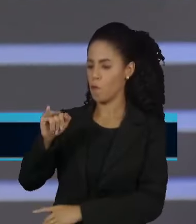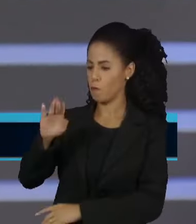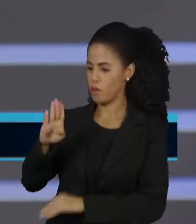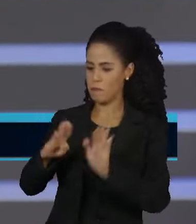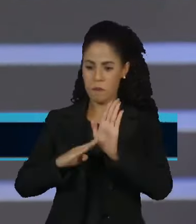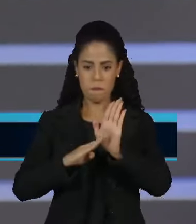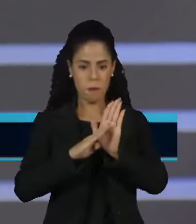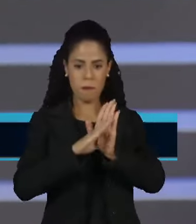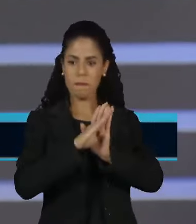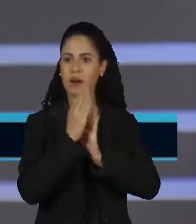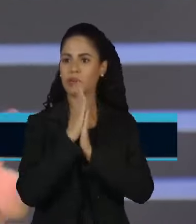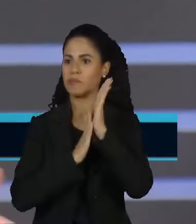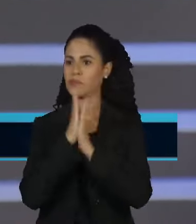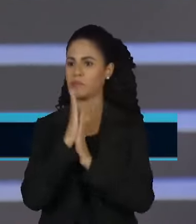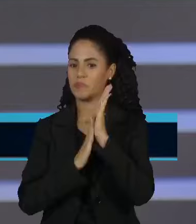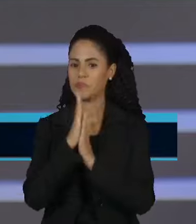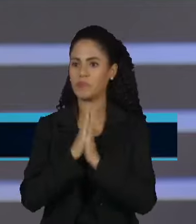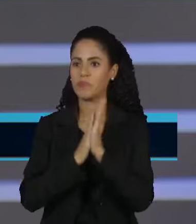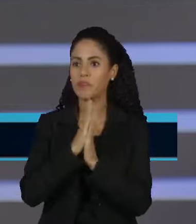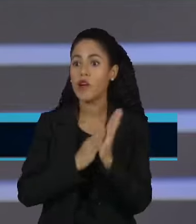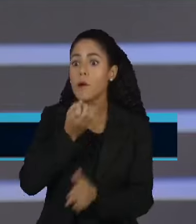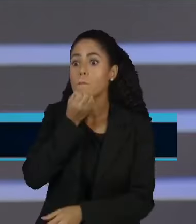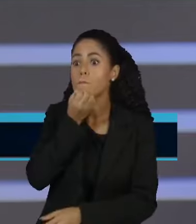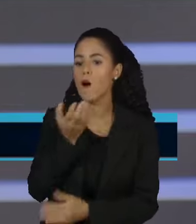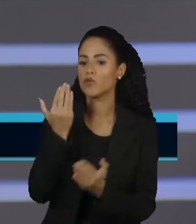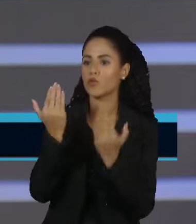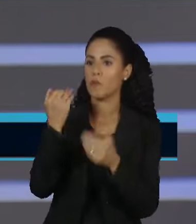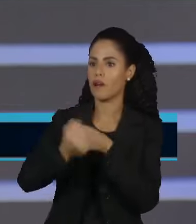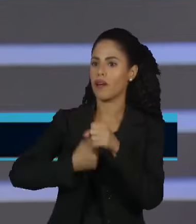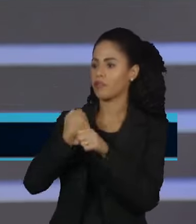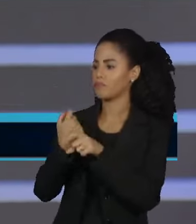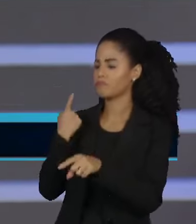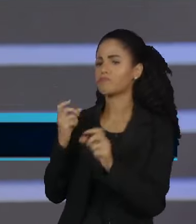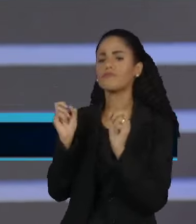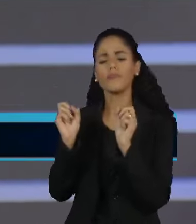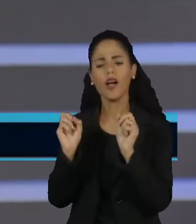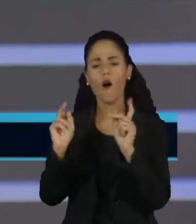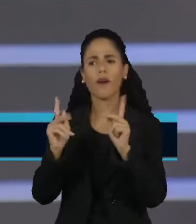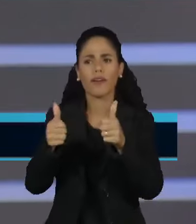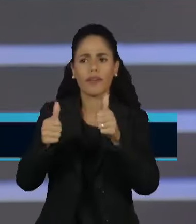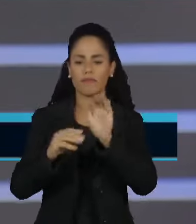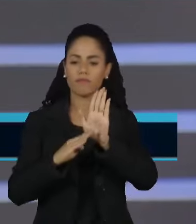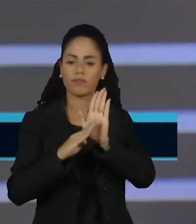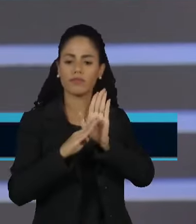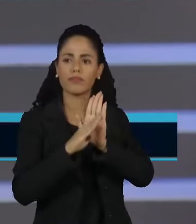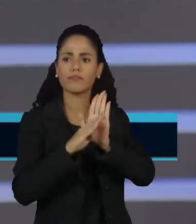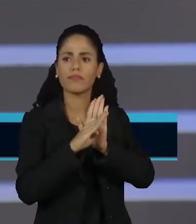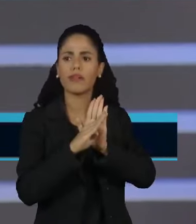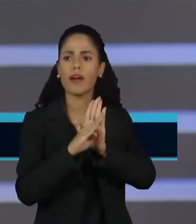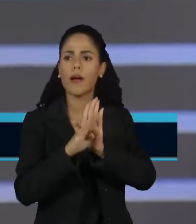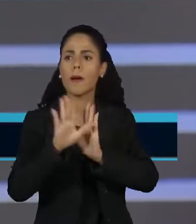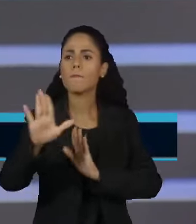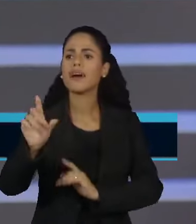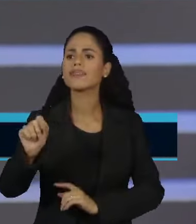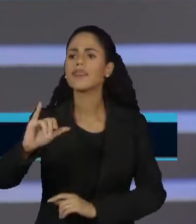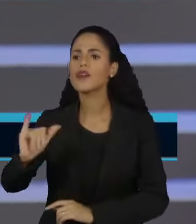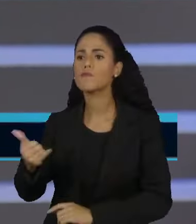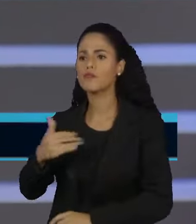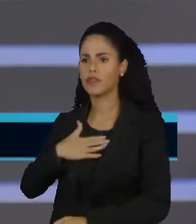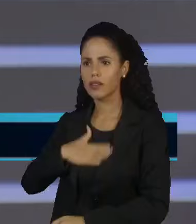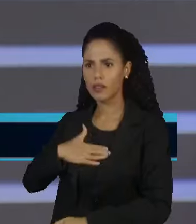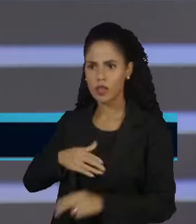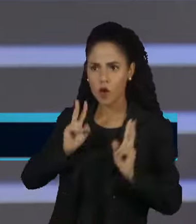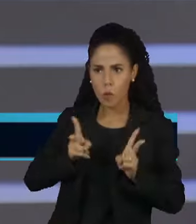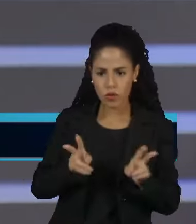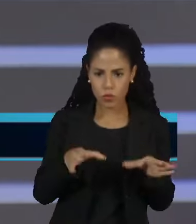esse PIB frondoso, bem maior do os outros anos, a gente pensa assim, beleza, aumentou, mas está trazendo prazer para quem? Para o mesmo grupo de